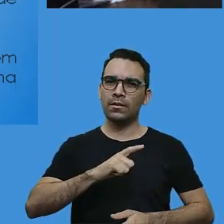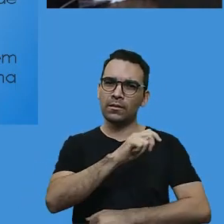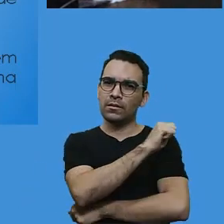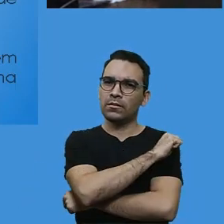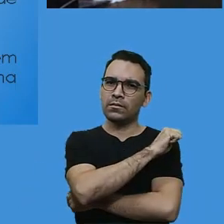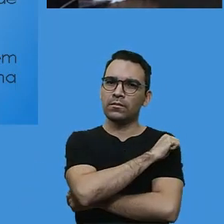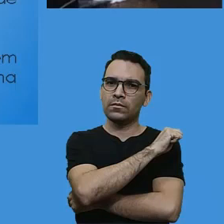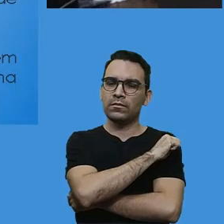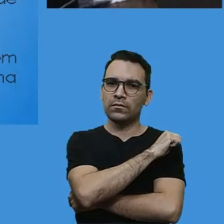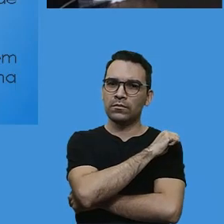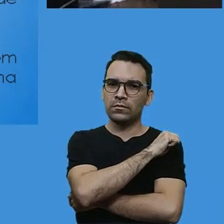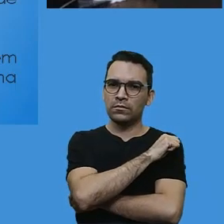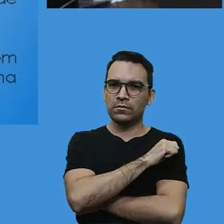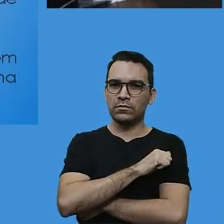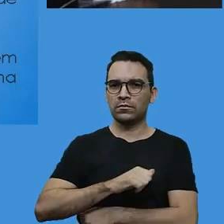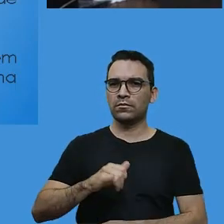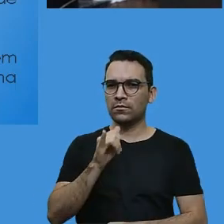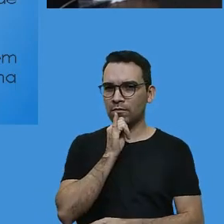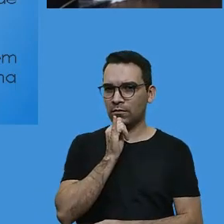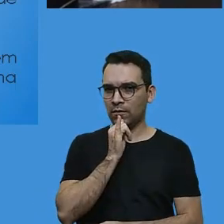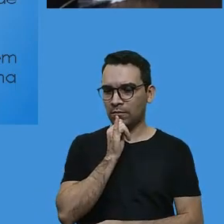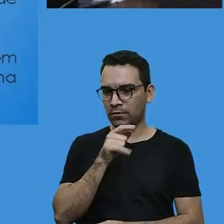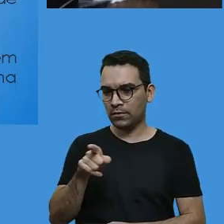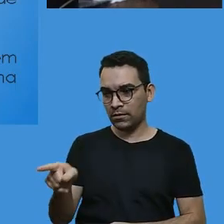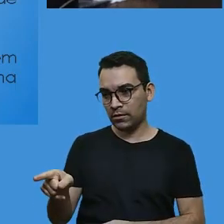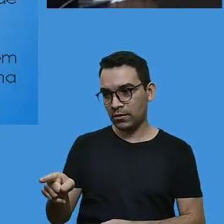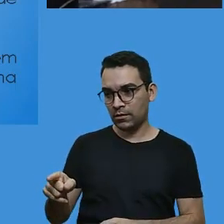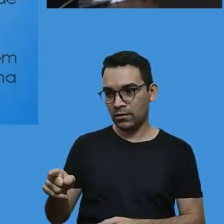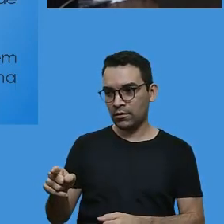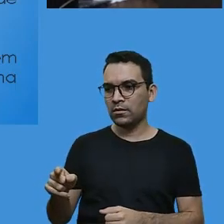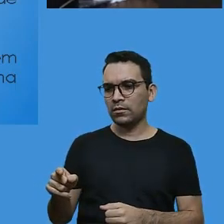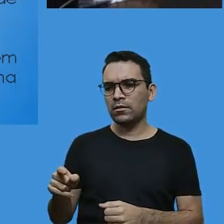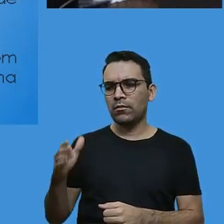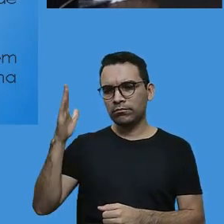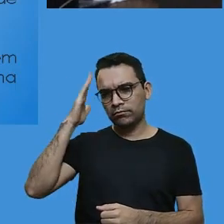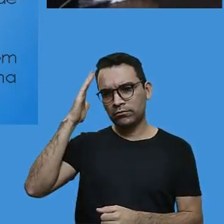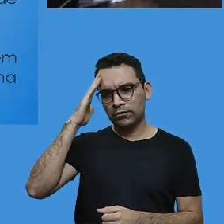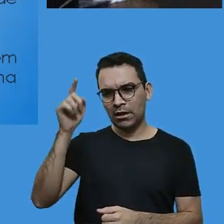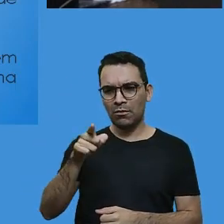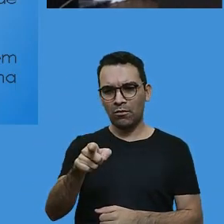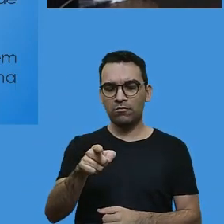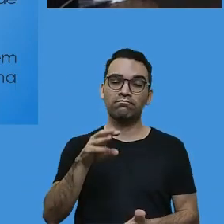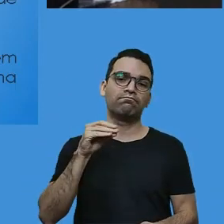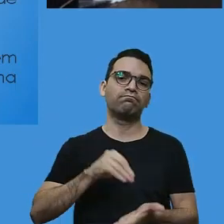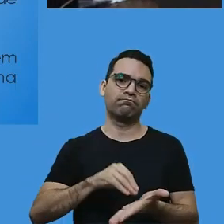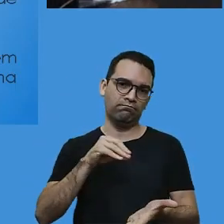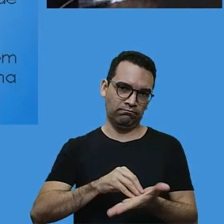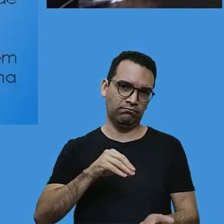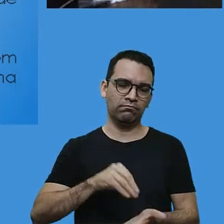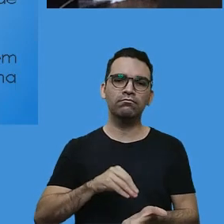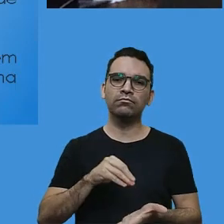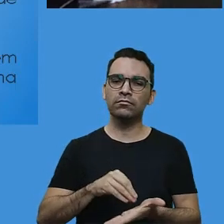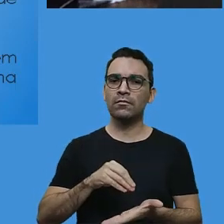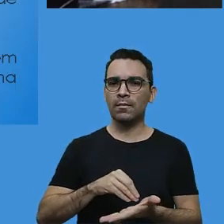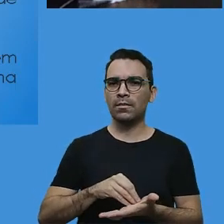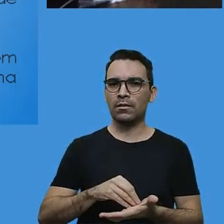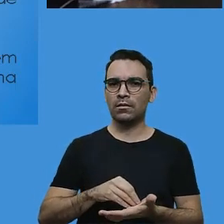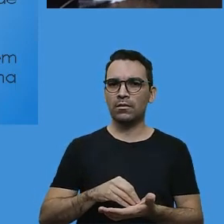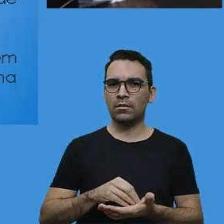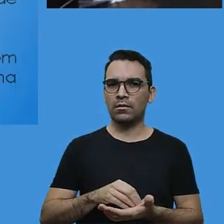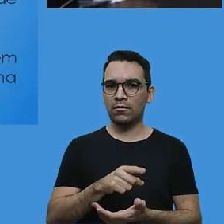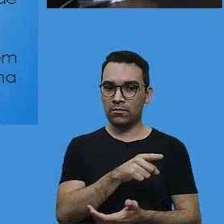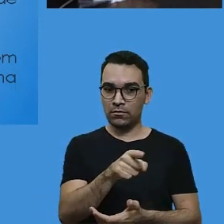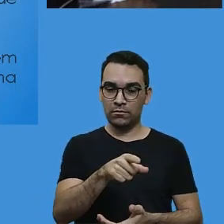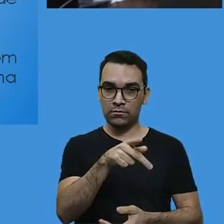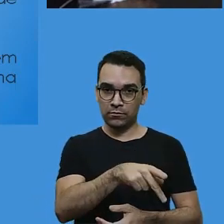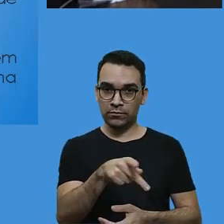conhecimento. No entanto, é essencial que o professor tenha em mente que as